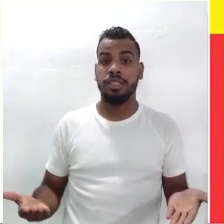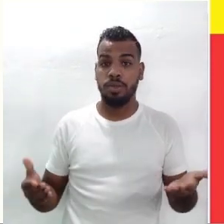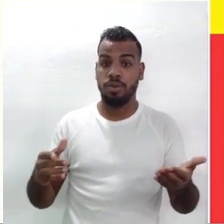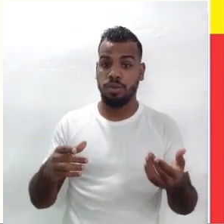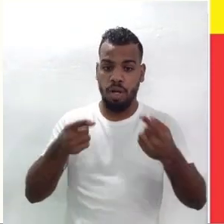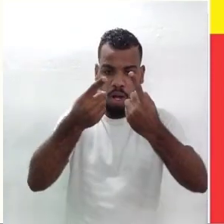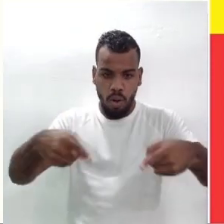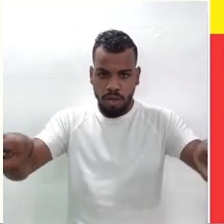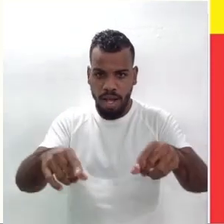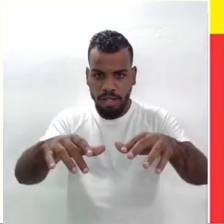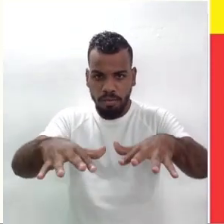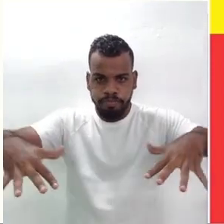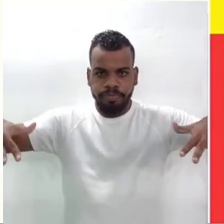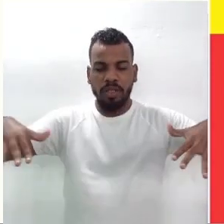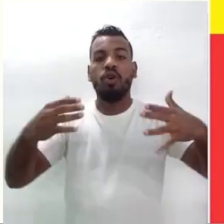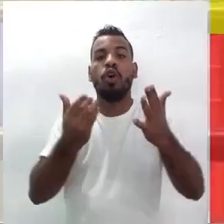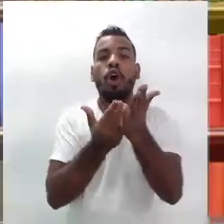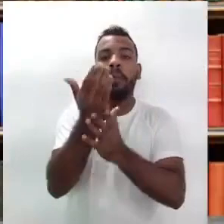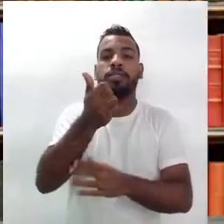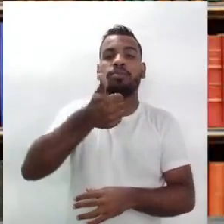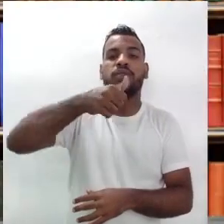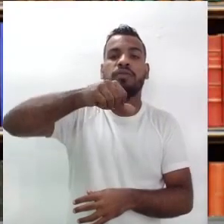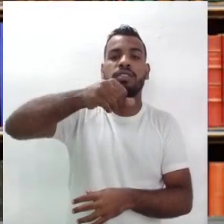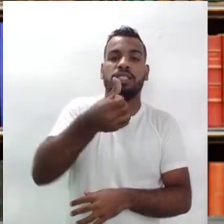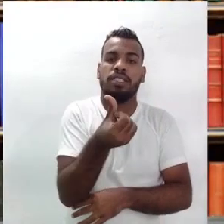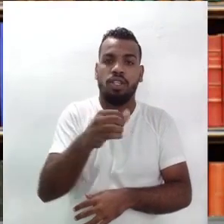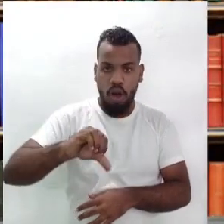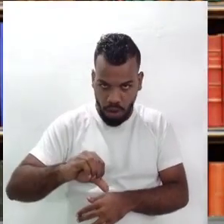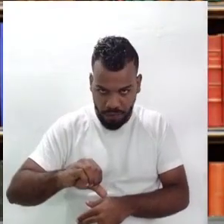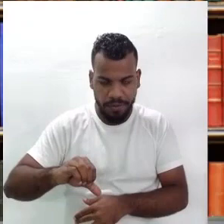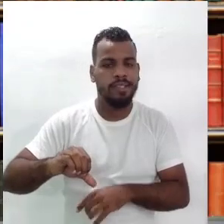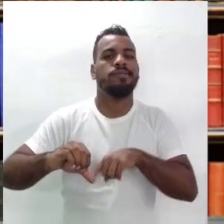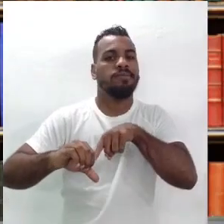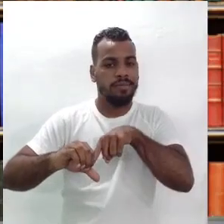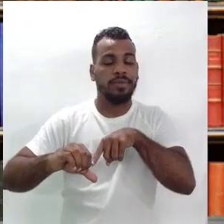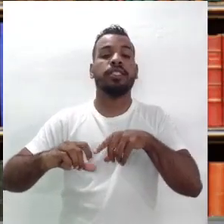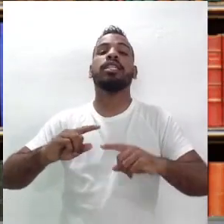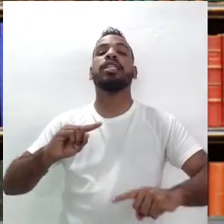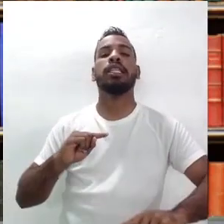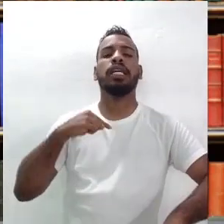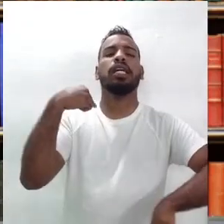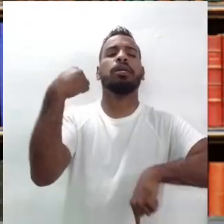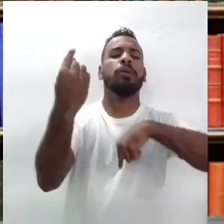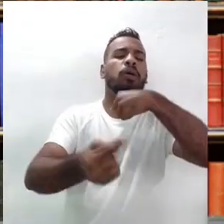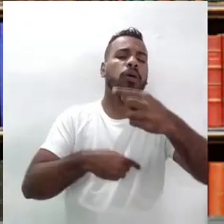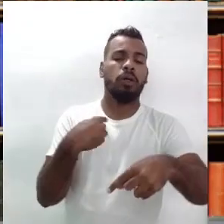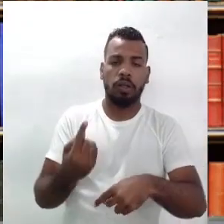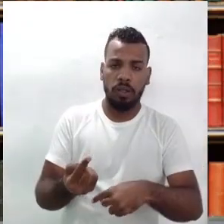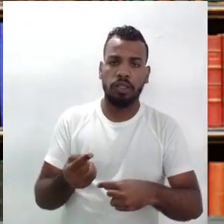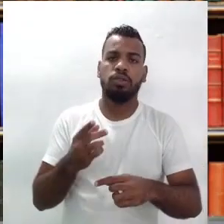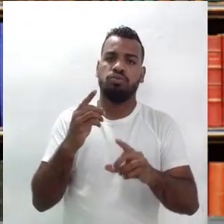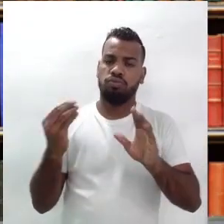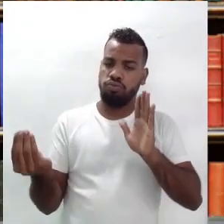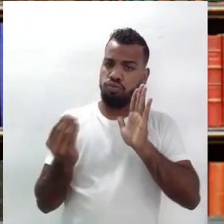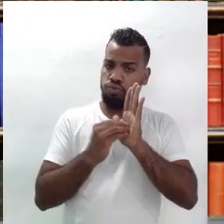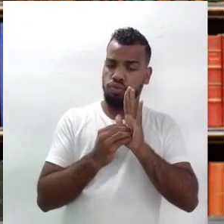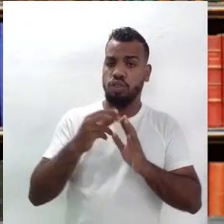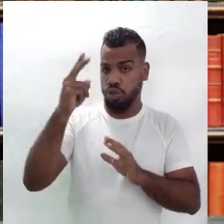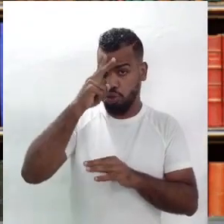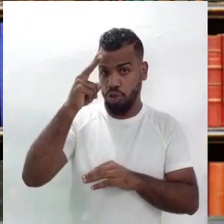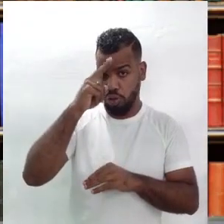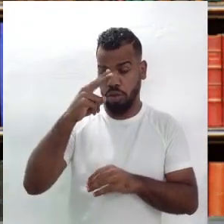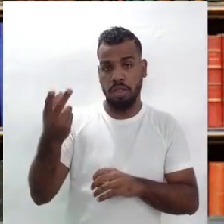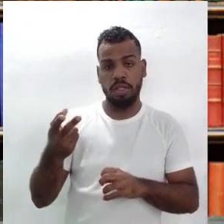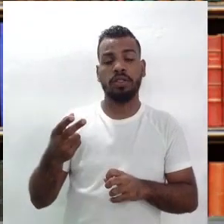orquestra começa em 69, mas aí ao longo do que está sendo colocado na história